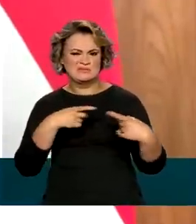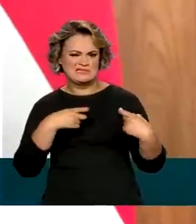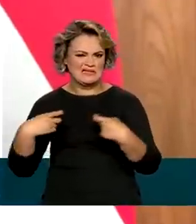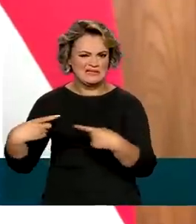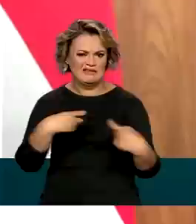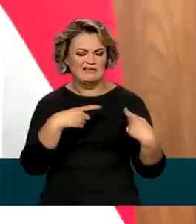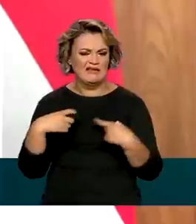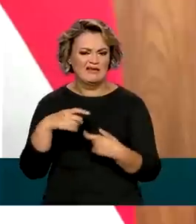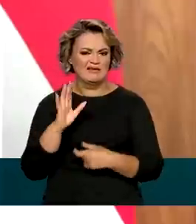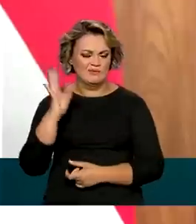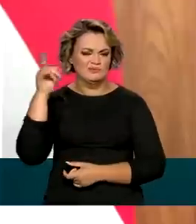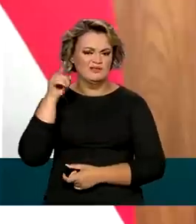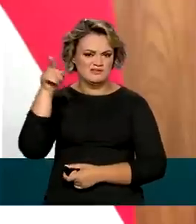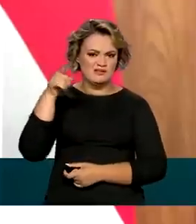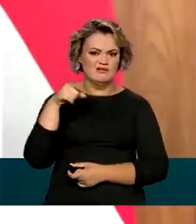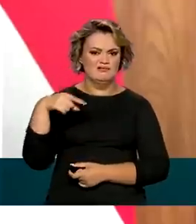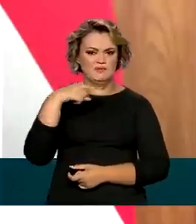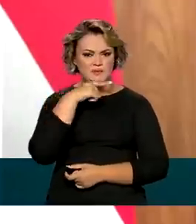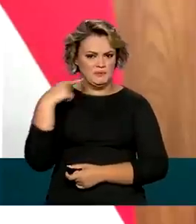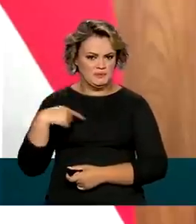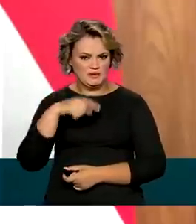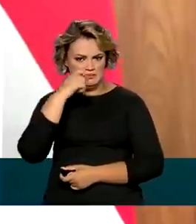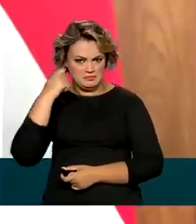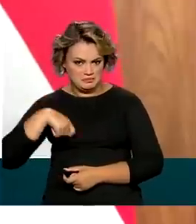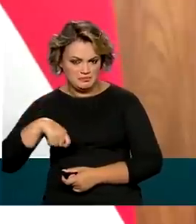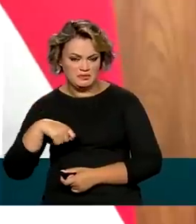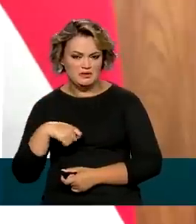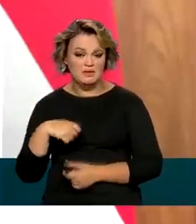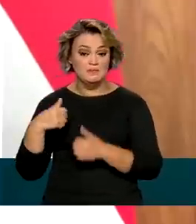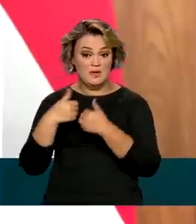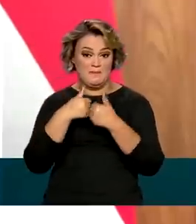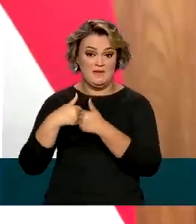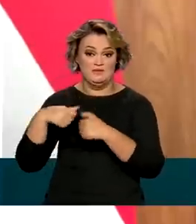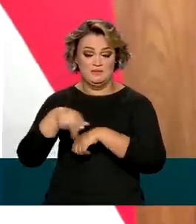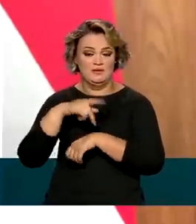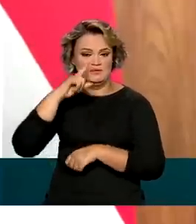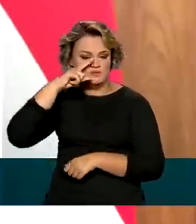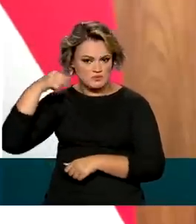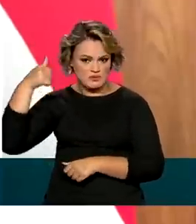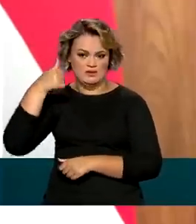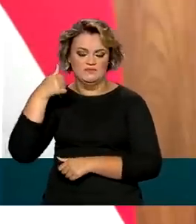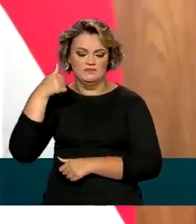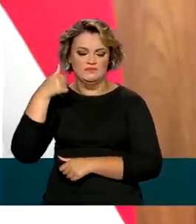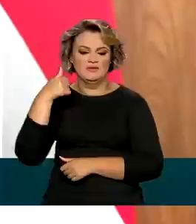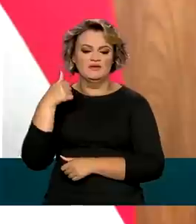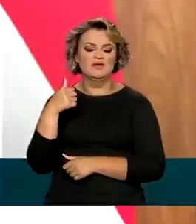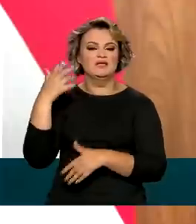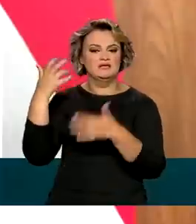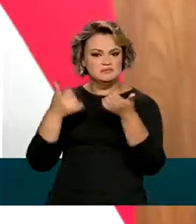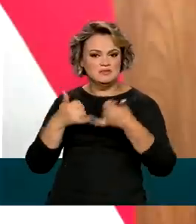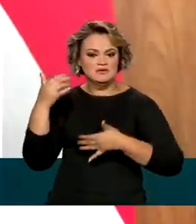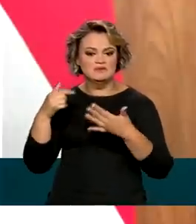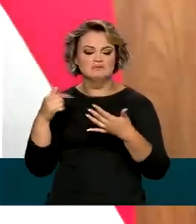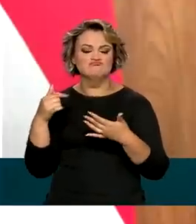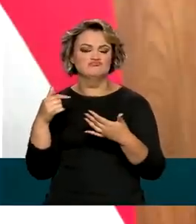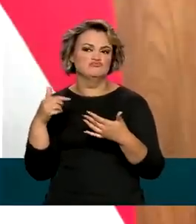acontece ali na próxima Hungria, a questão Rússia